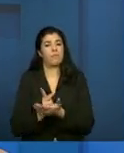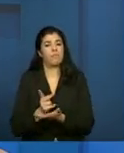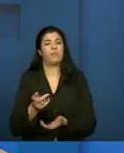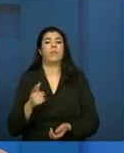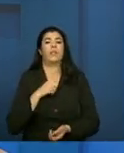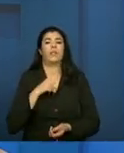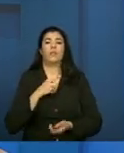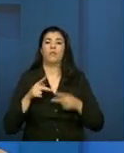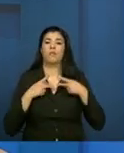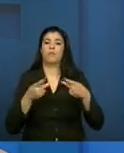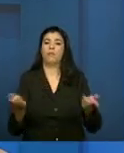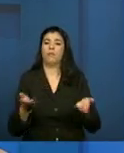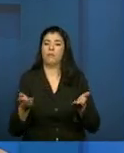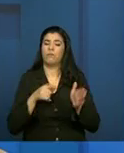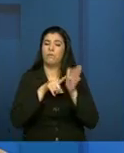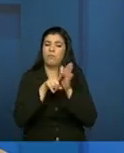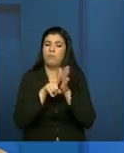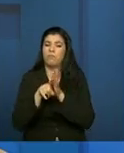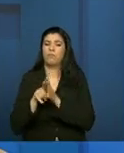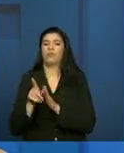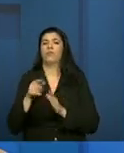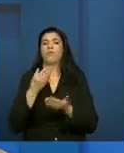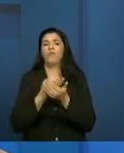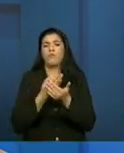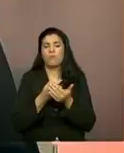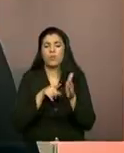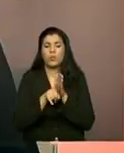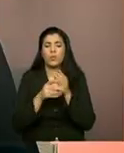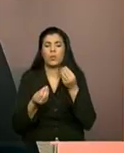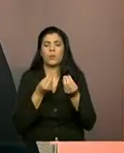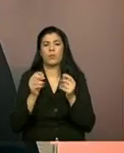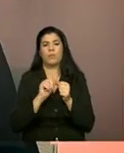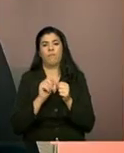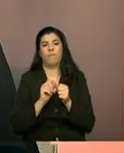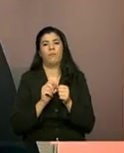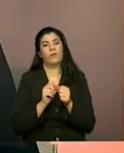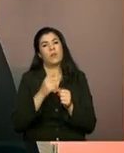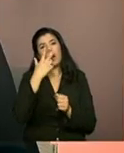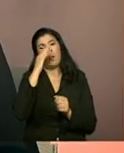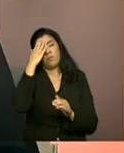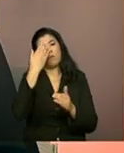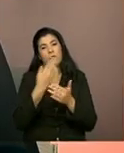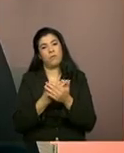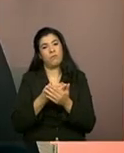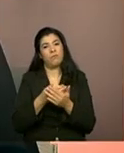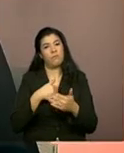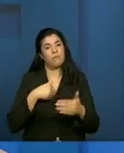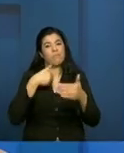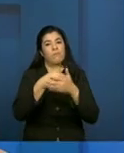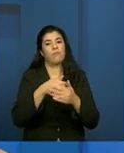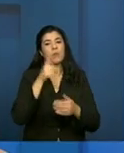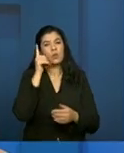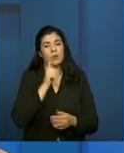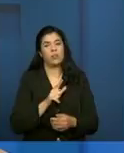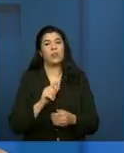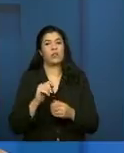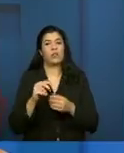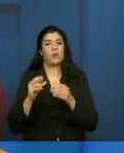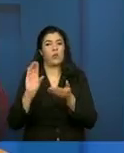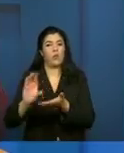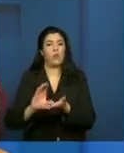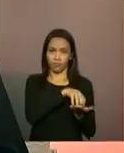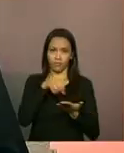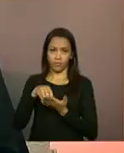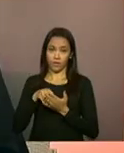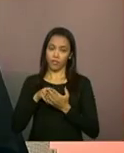A gente está em processo, está em análise, está em estudo isso e a gente acha que, em breve, pode ser possível, sim, com o recurso do piso, mas, por enquanto, ainda